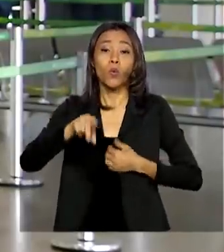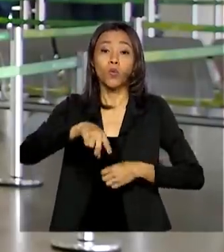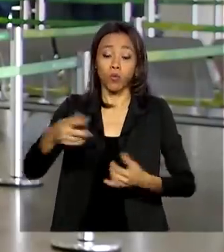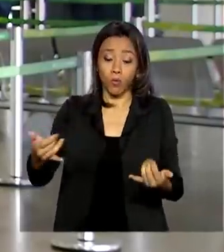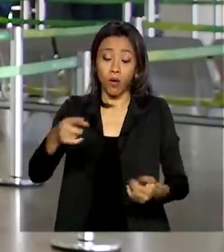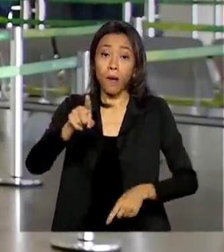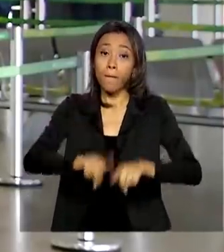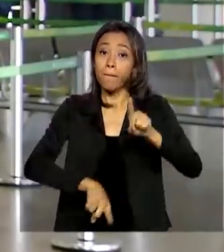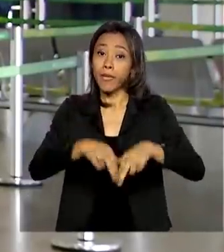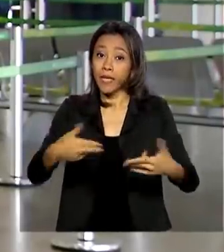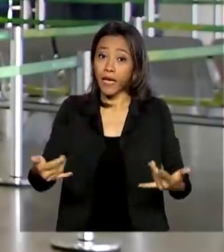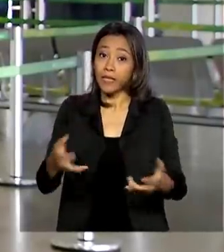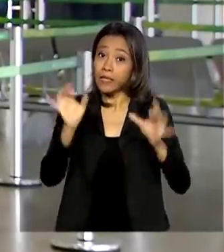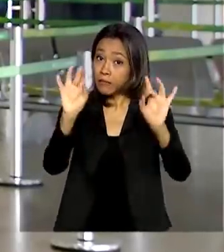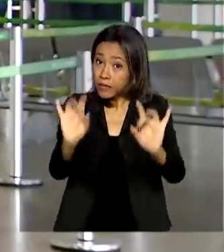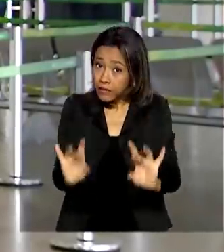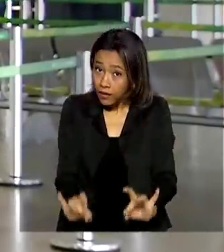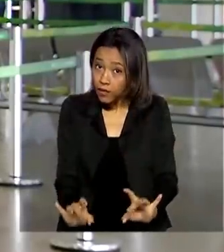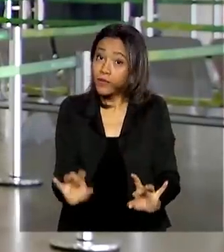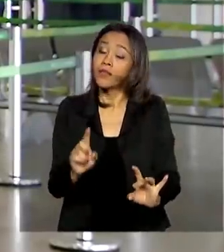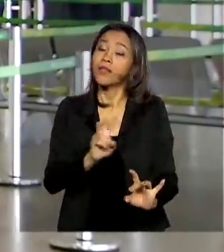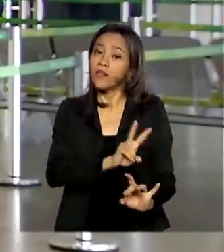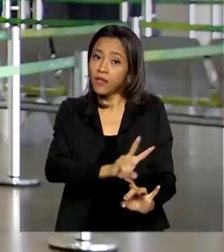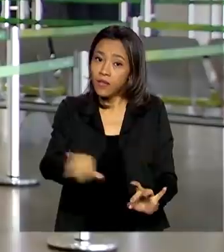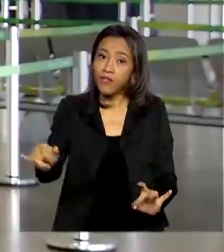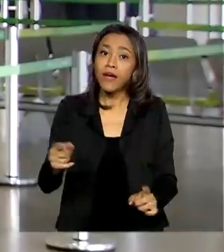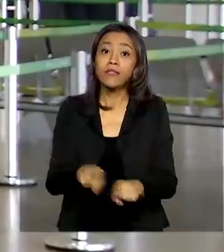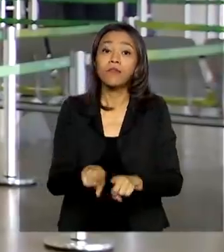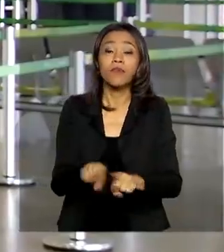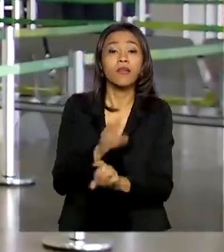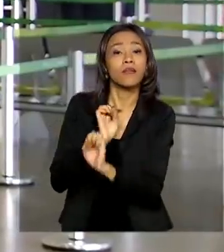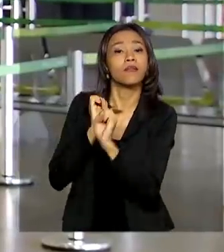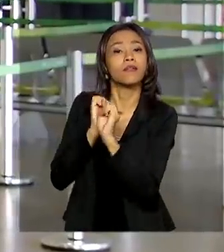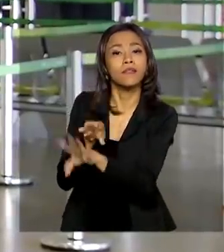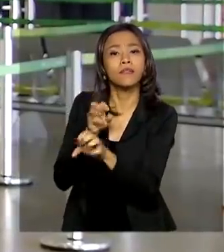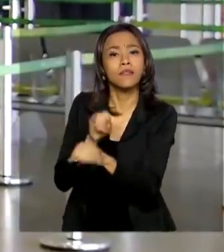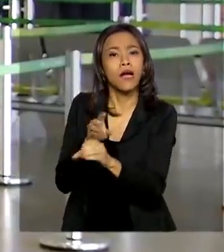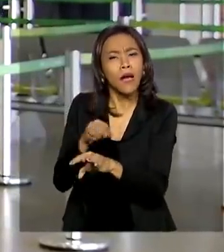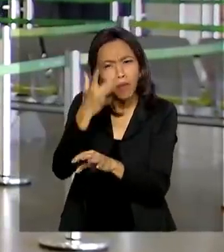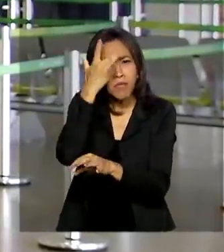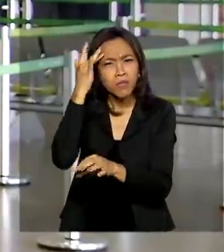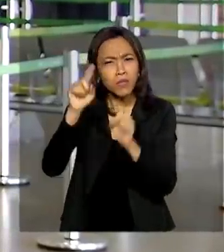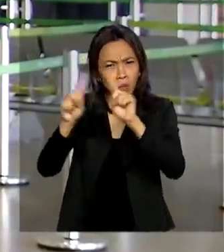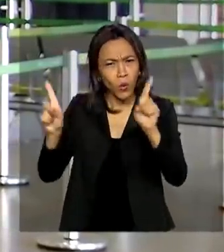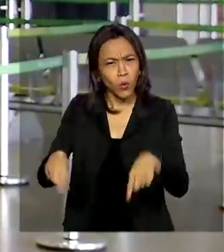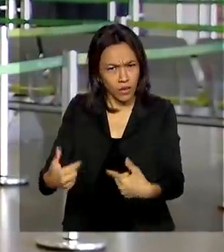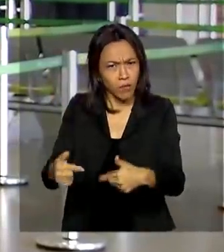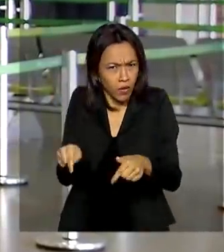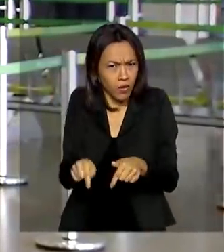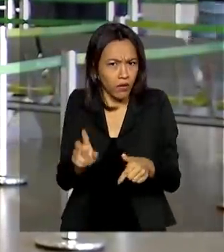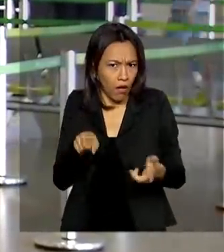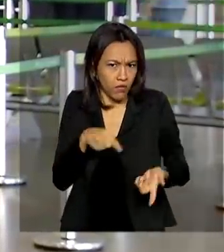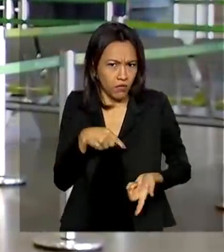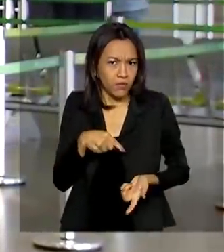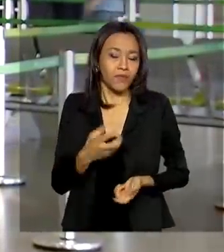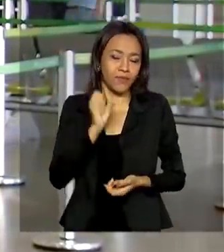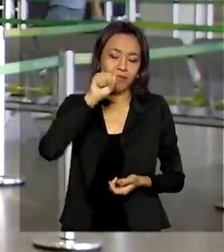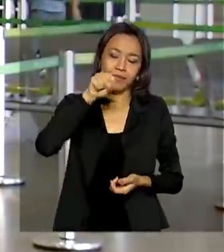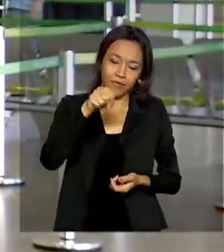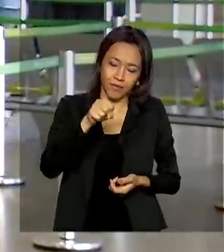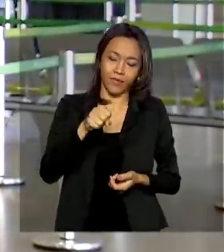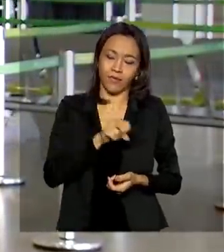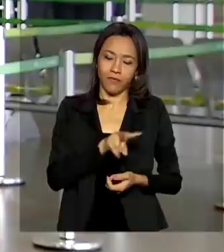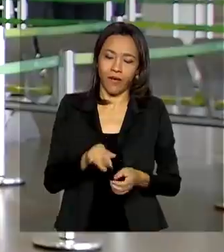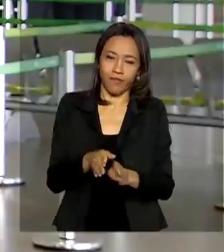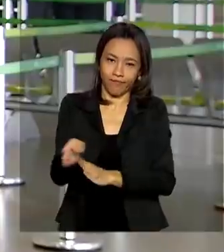repassar essa operação, vão ensinar esse trabalho pros funcionários do aeroporto, não é isso? Perfeitamente. Nós